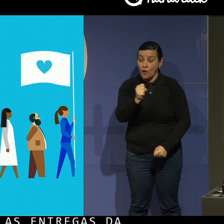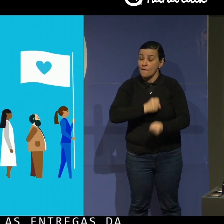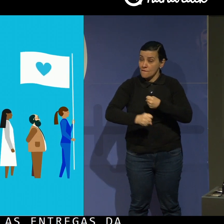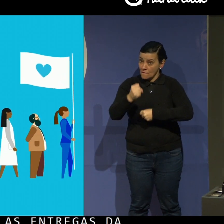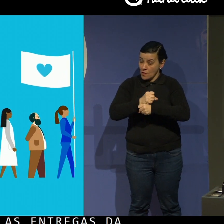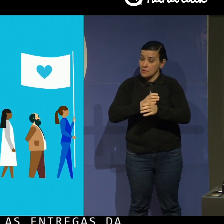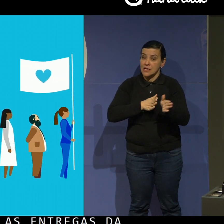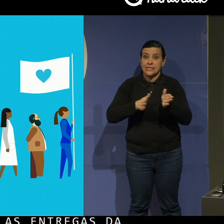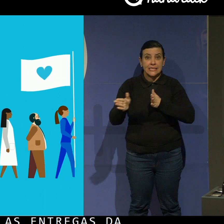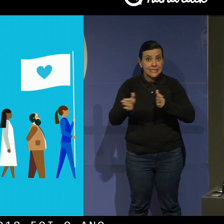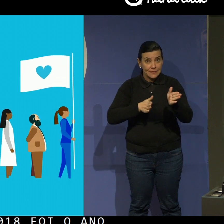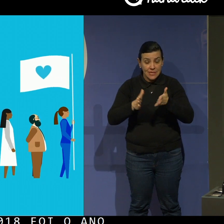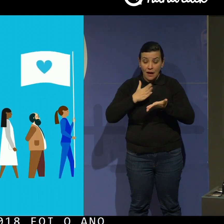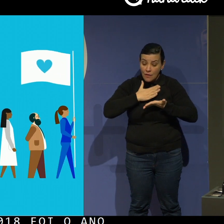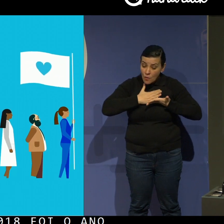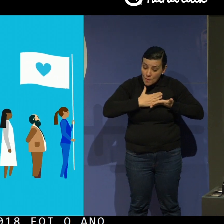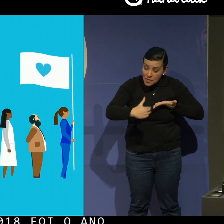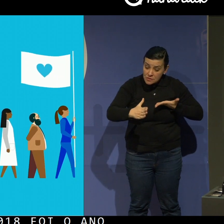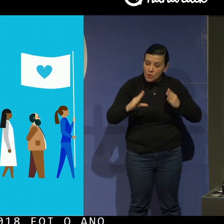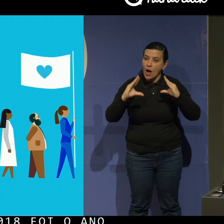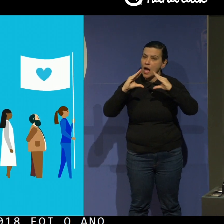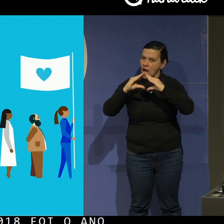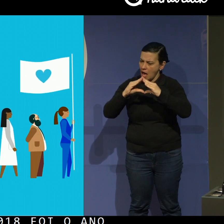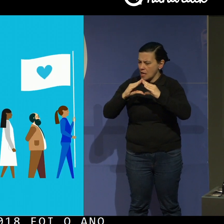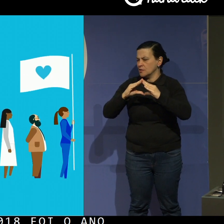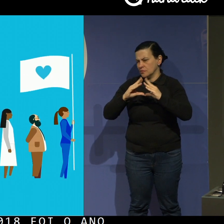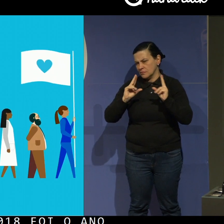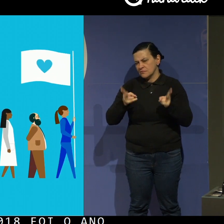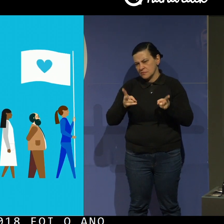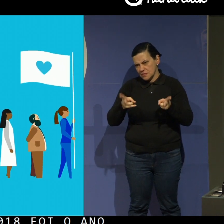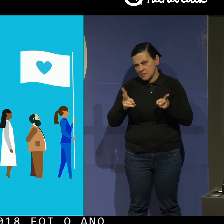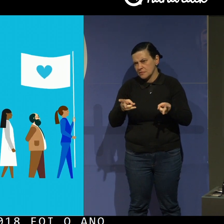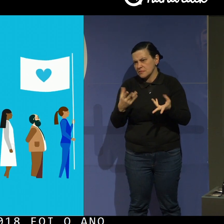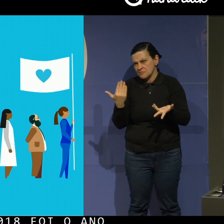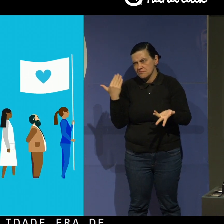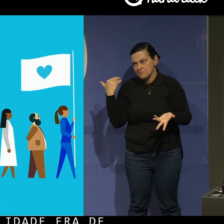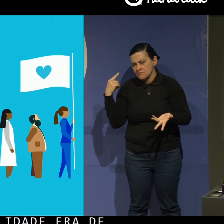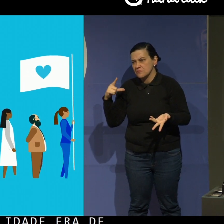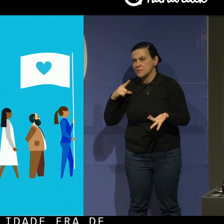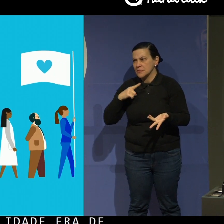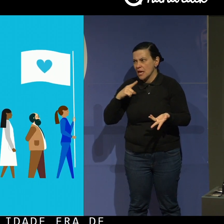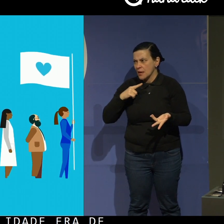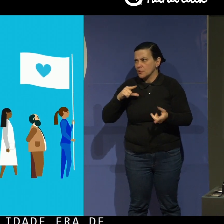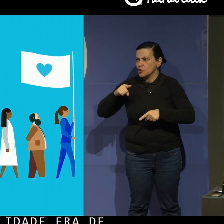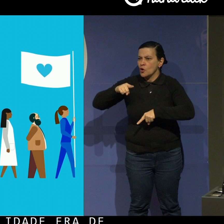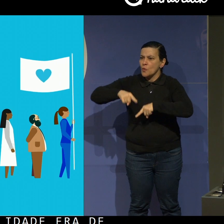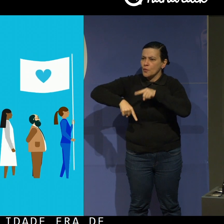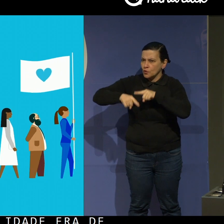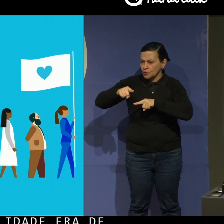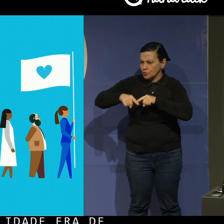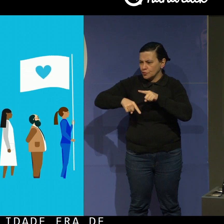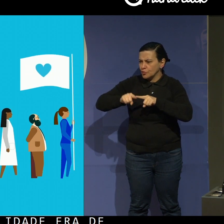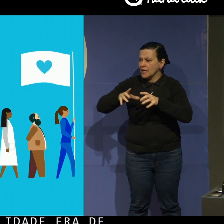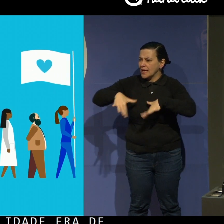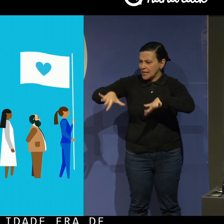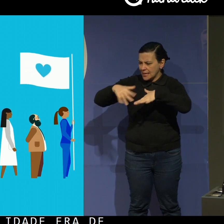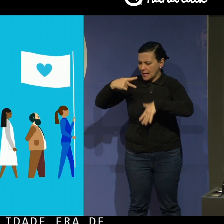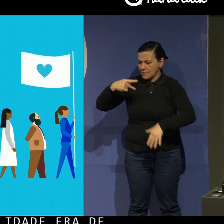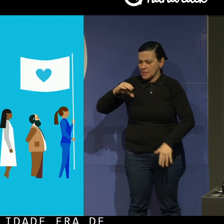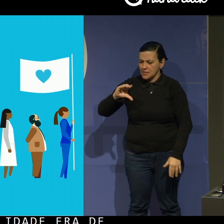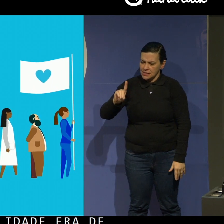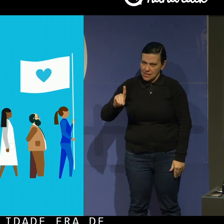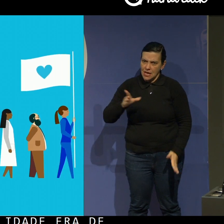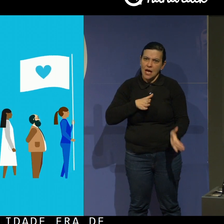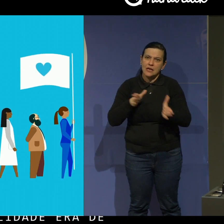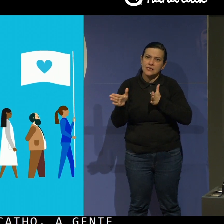fato nasceu na Cato, a gente sempre teve, sempre teve não, há um tempo a gente tinha um produto PCD, que era um produto acessível, que